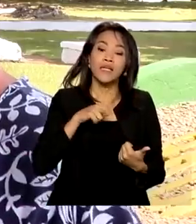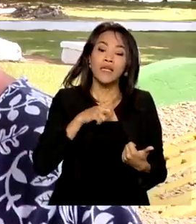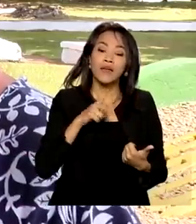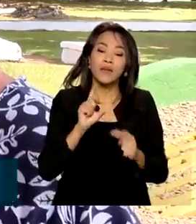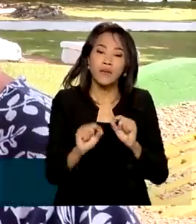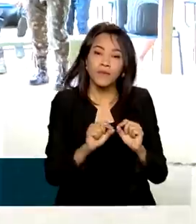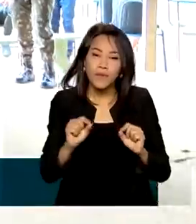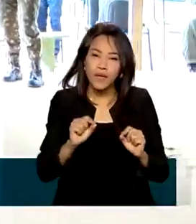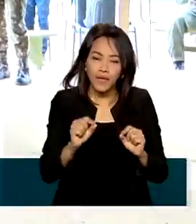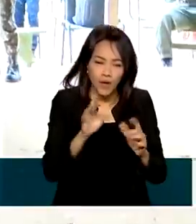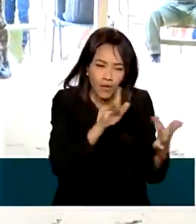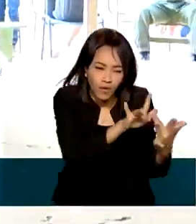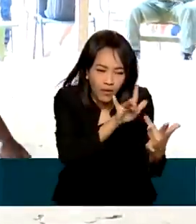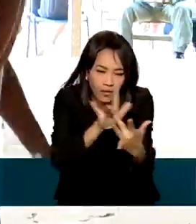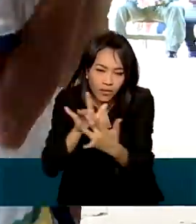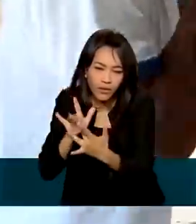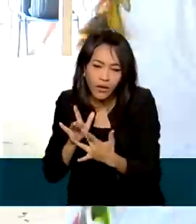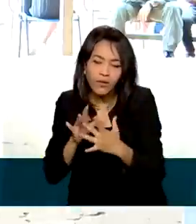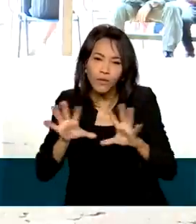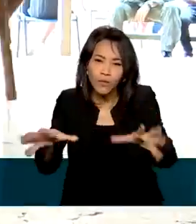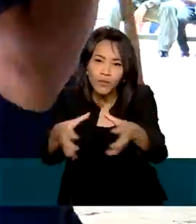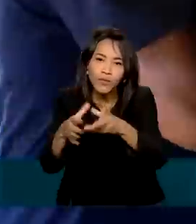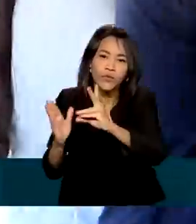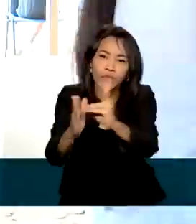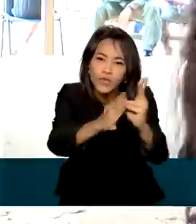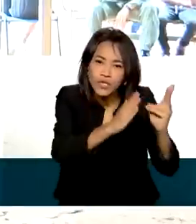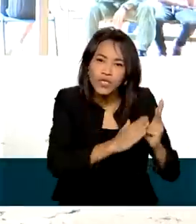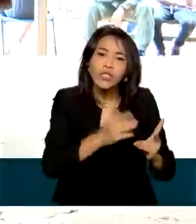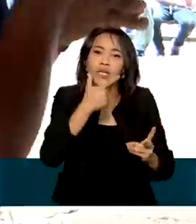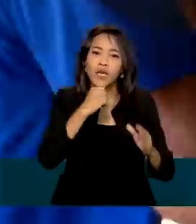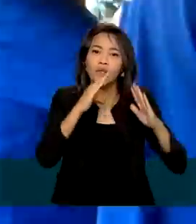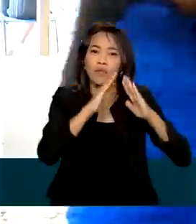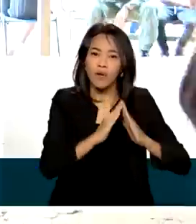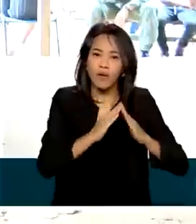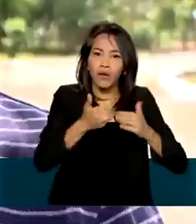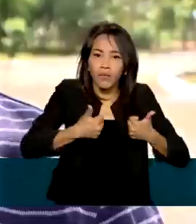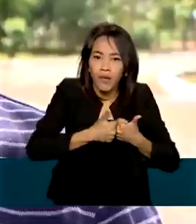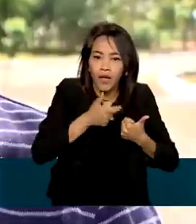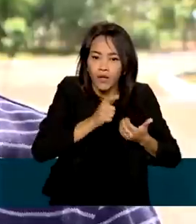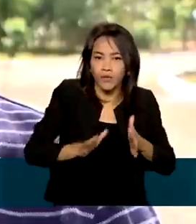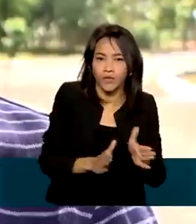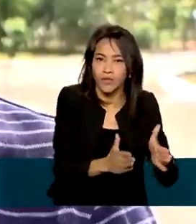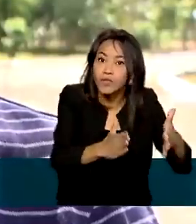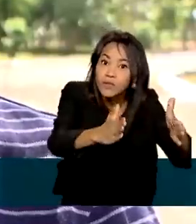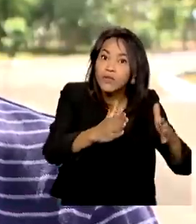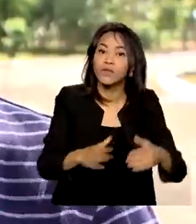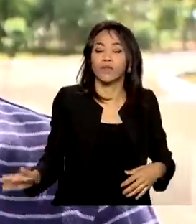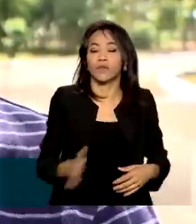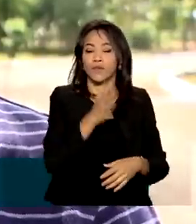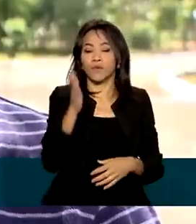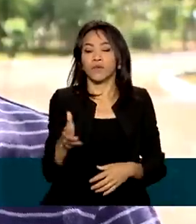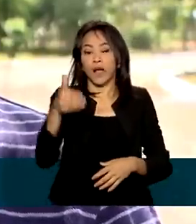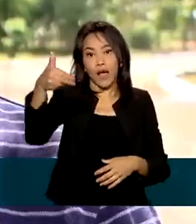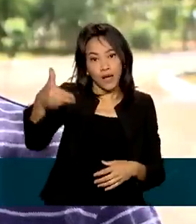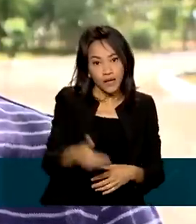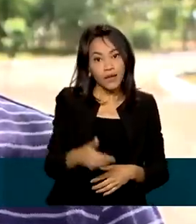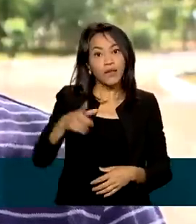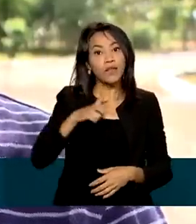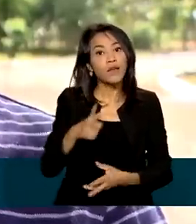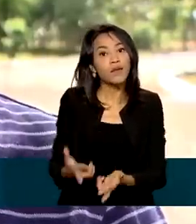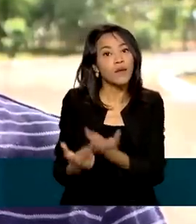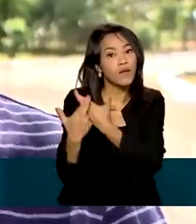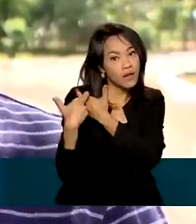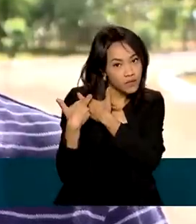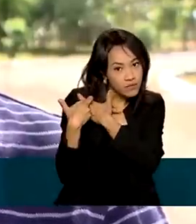com as populações indígenas, ribeirinhas. Quando serve aqui, você tem uma responsabilidade de ser